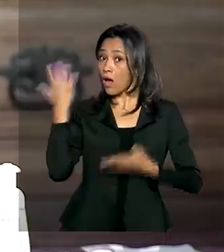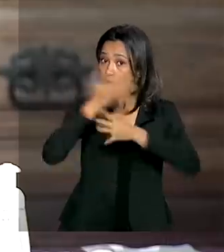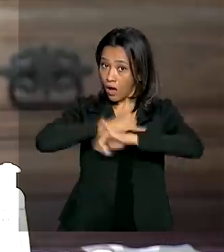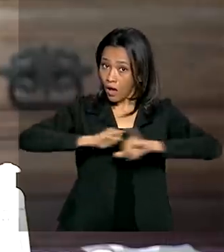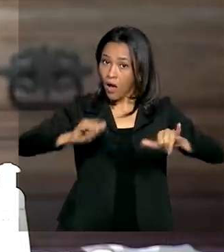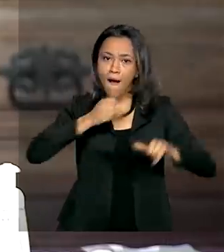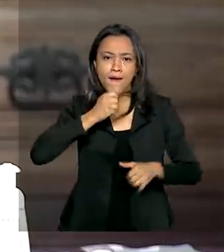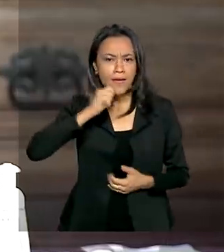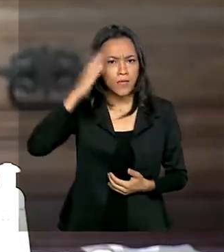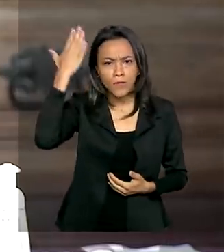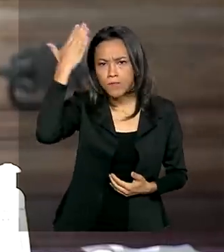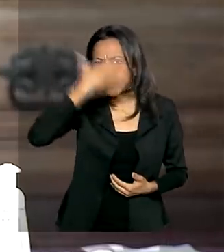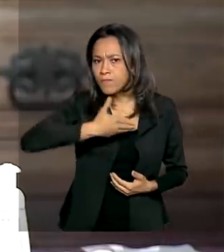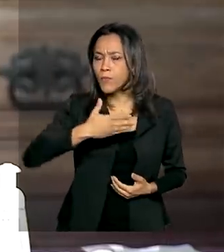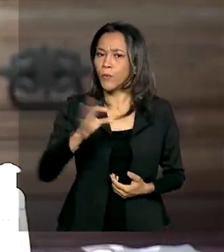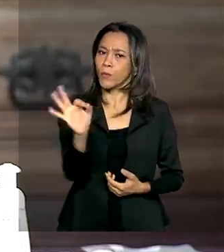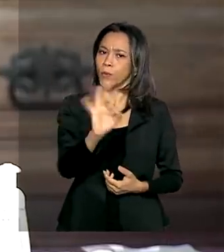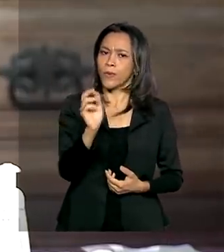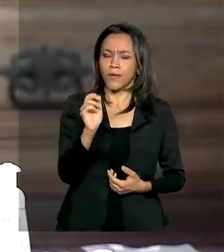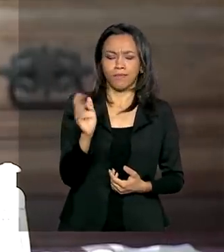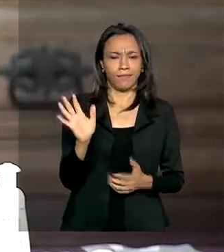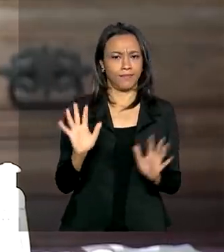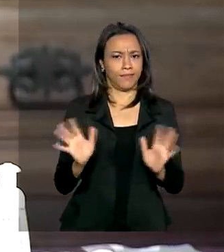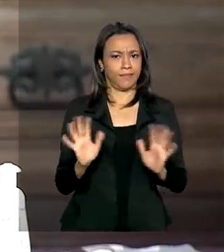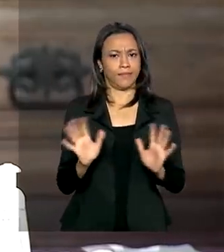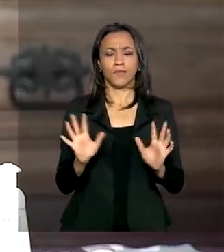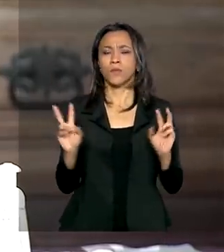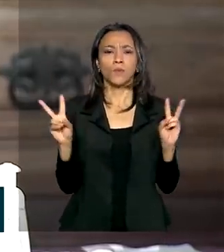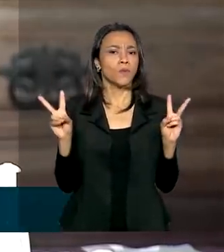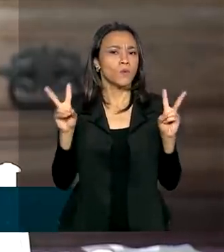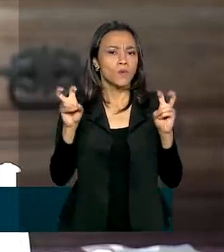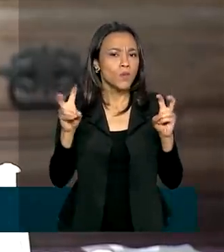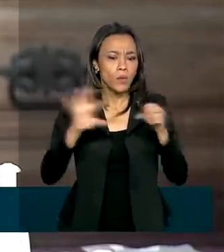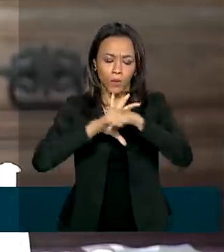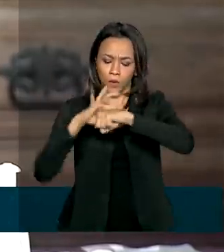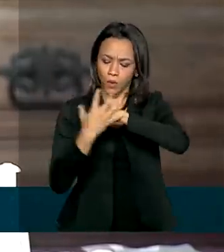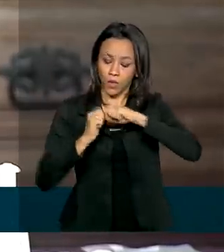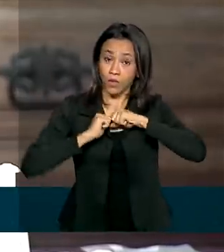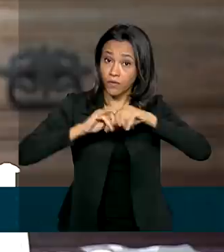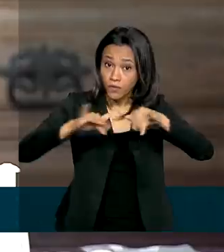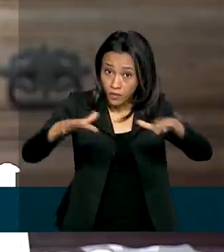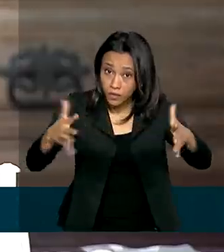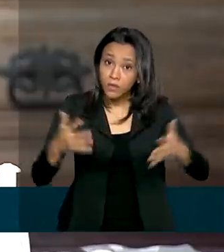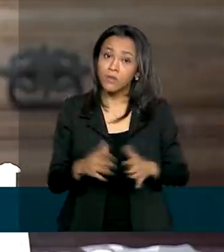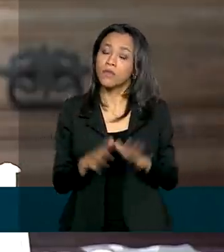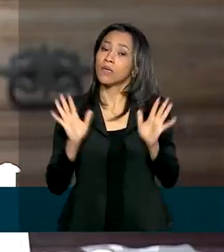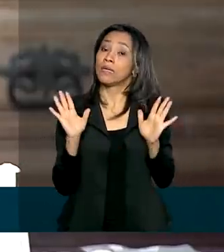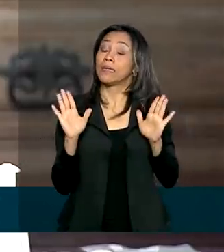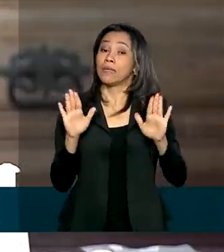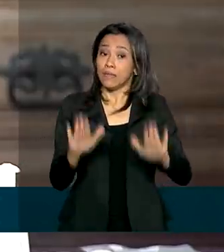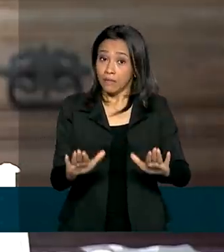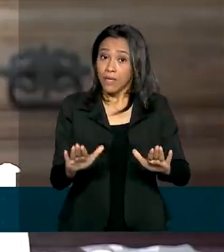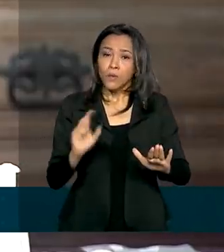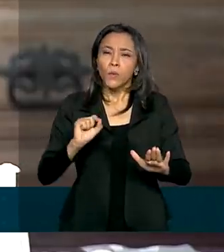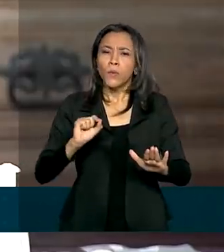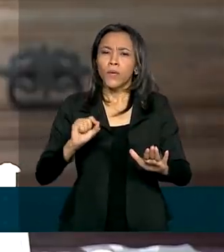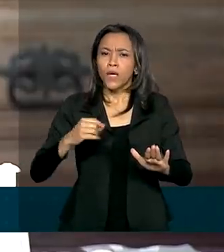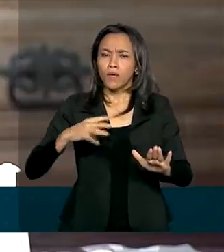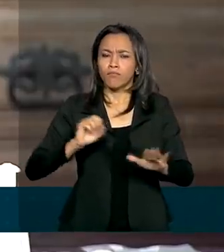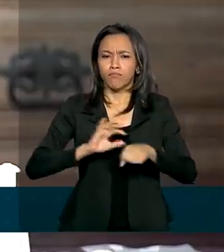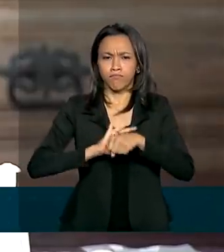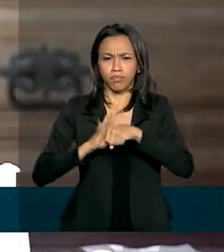comprovada ainda, como nada é comprovado na questão do coronavírus, mas que a transmissão